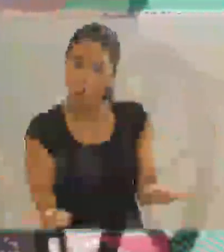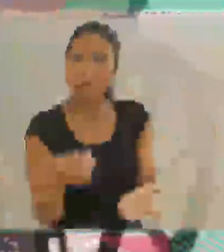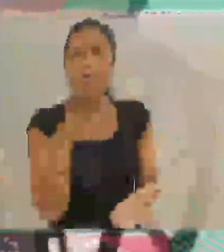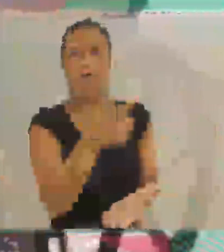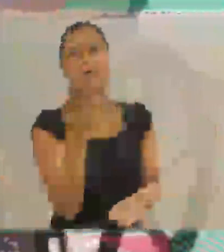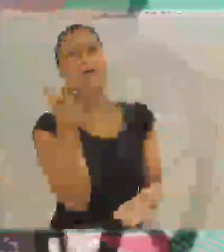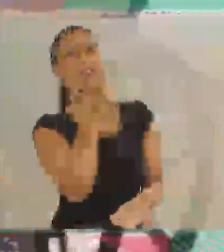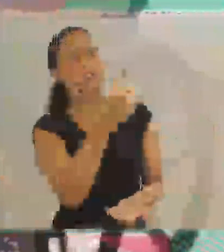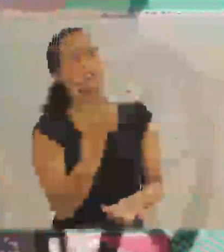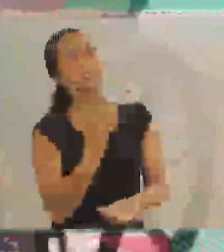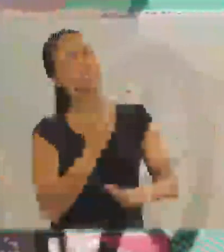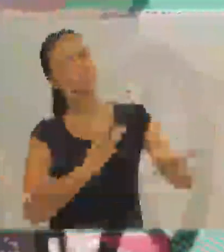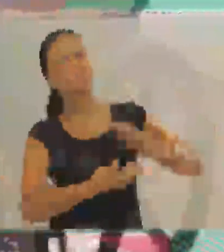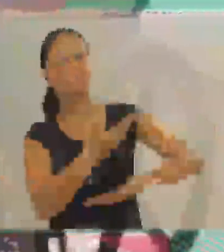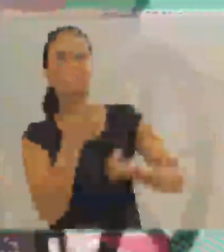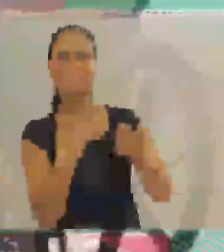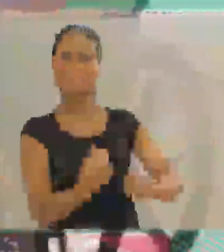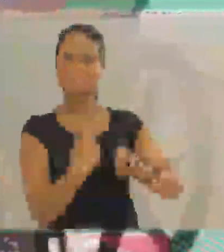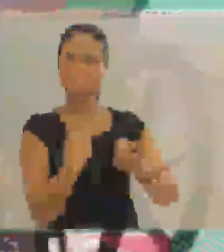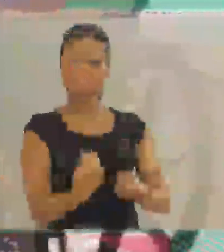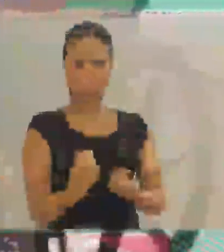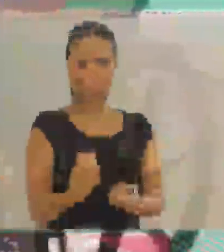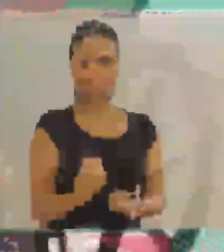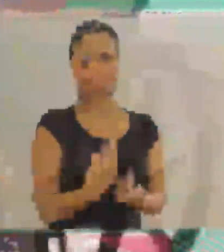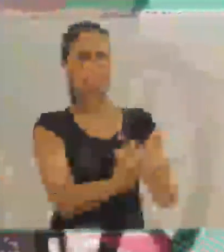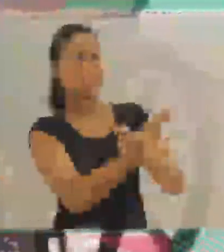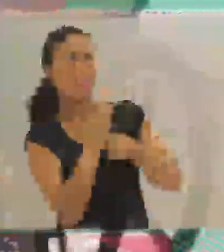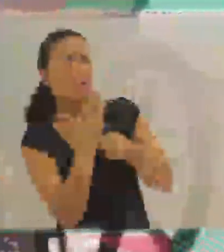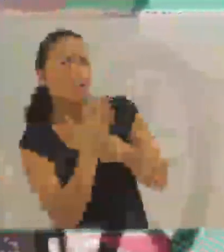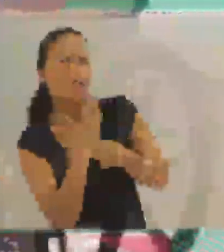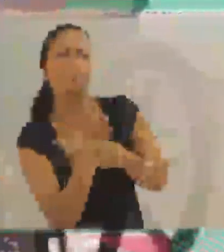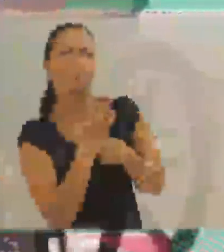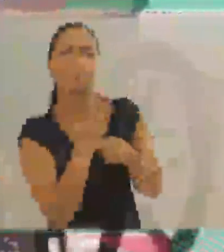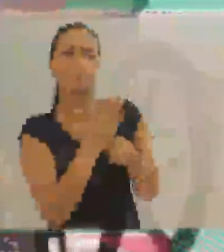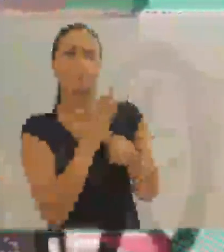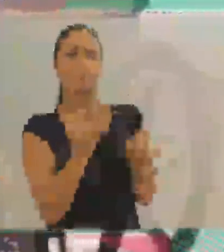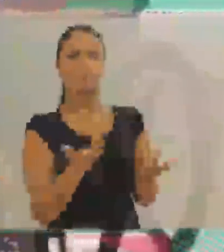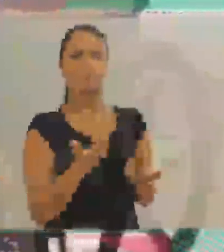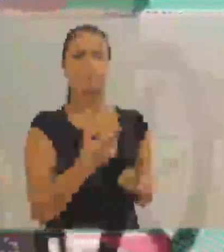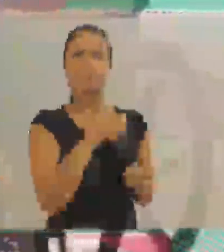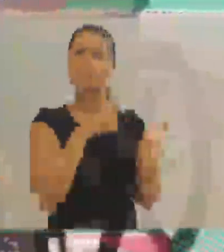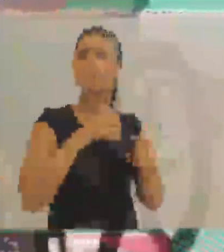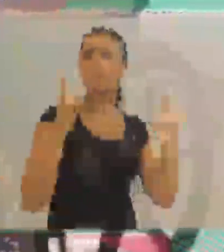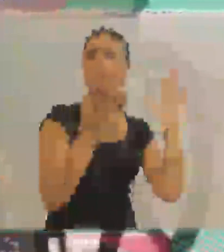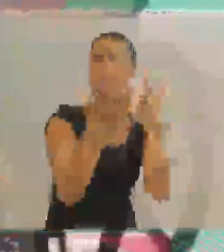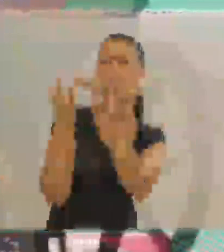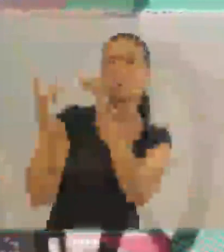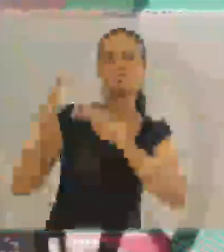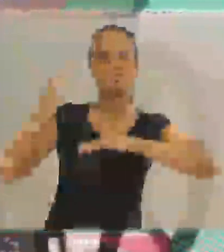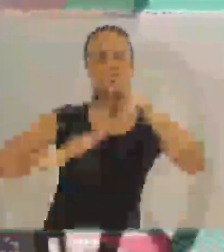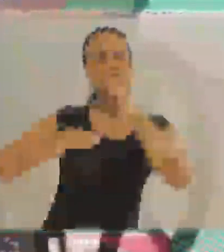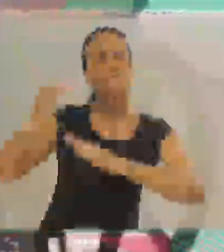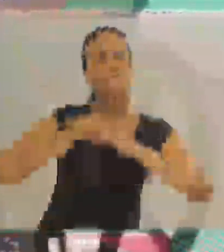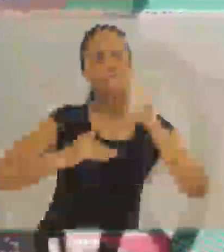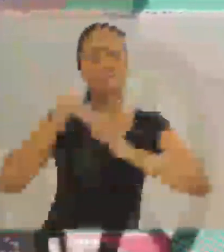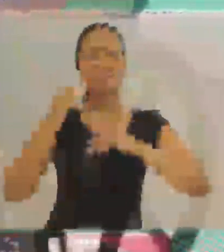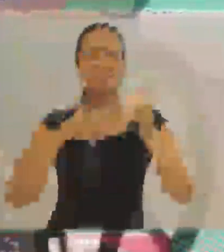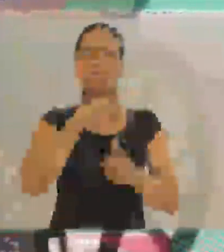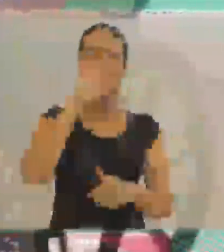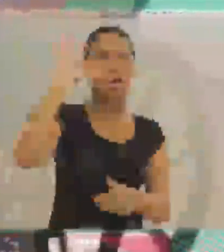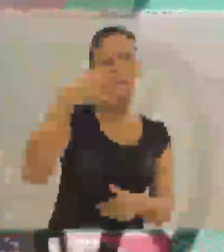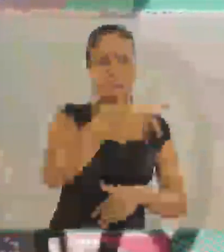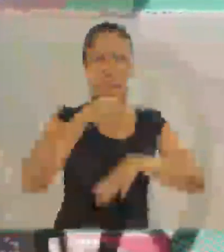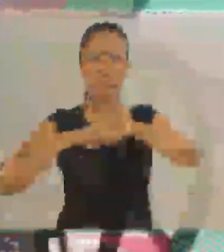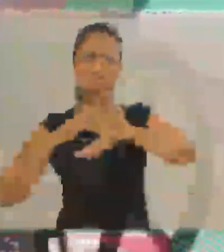sabe? Então, assim, foi um processo delicado para ele. Hoje, ele já consegue levar isso em uma boa, me ajuda